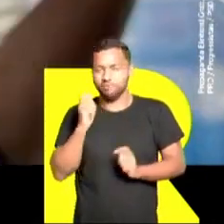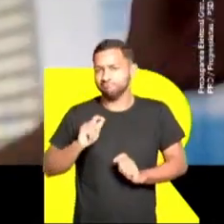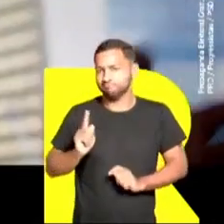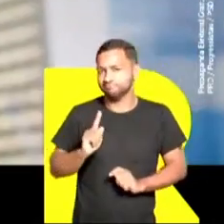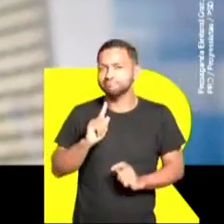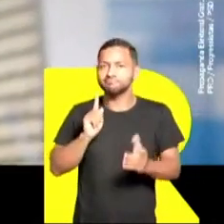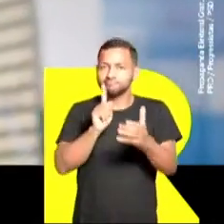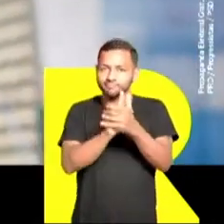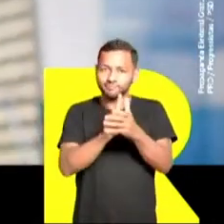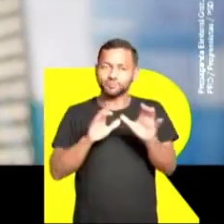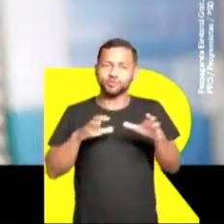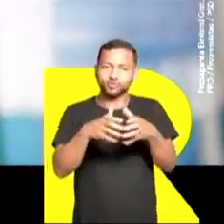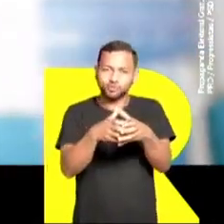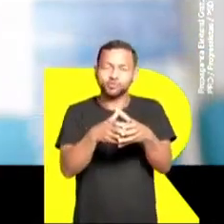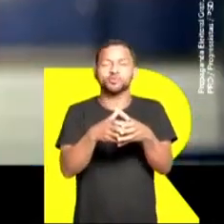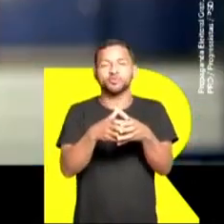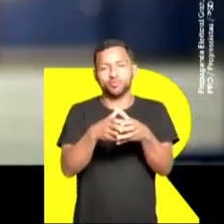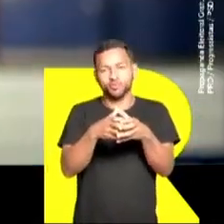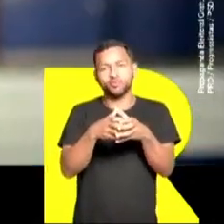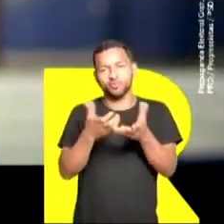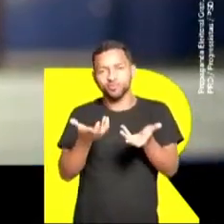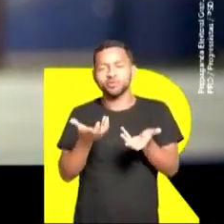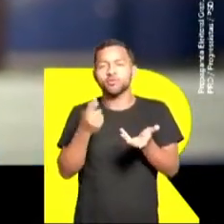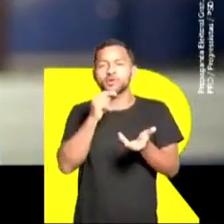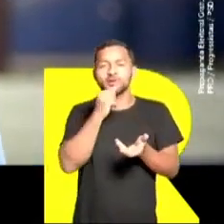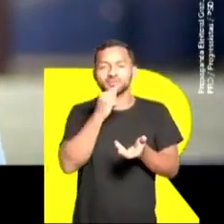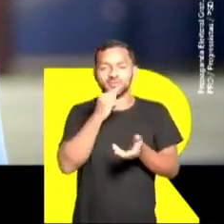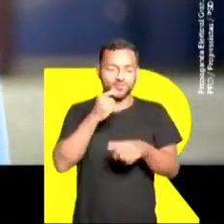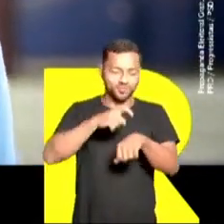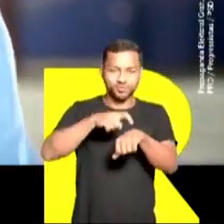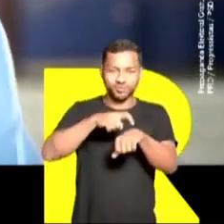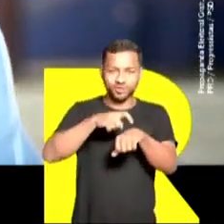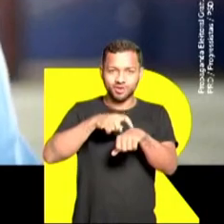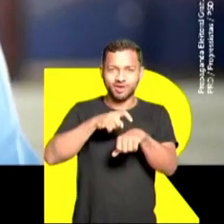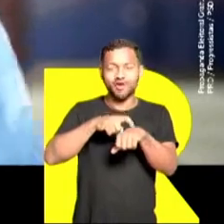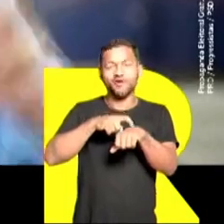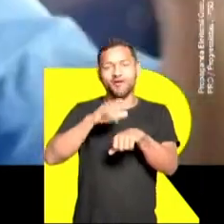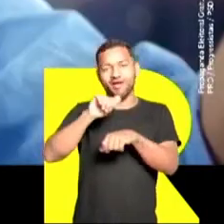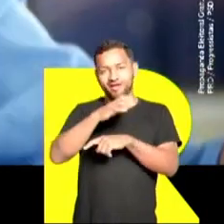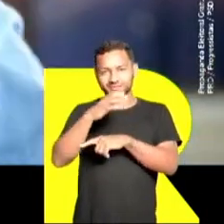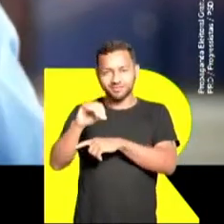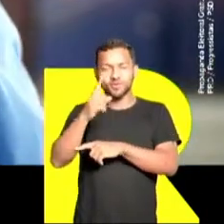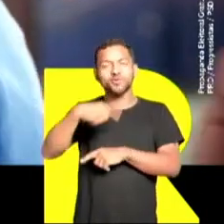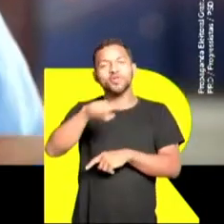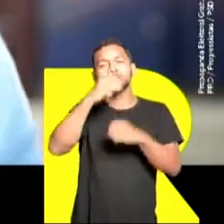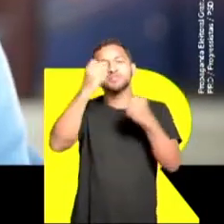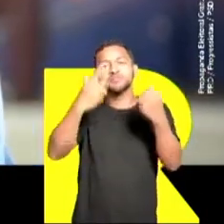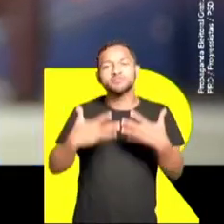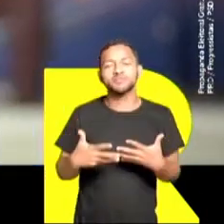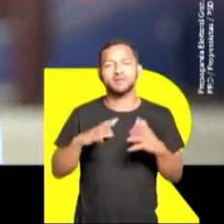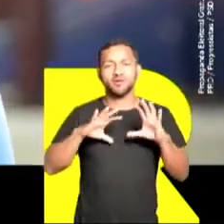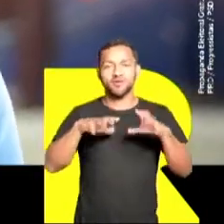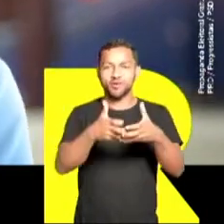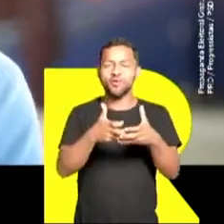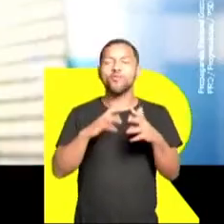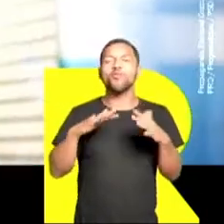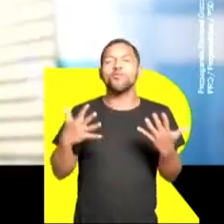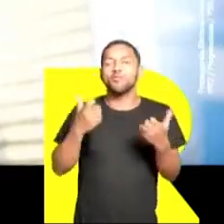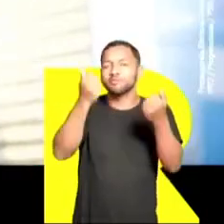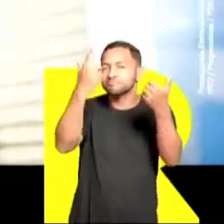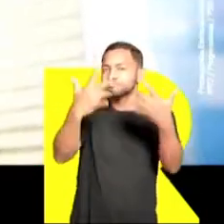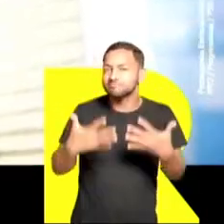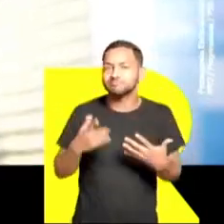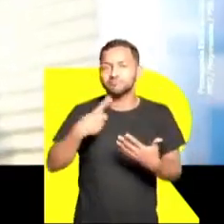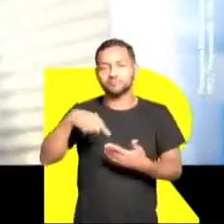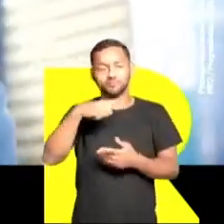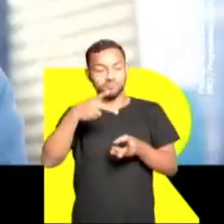comunidade do bairro. Você está num jornal, jornal Hora de Ação, você está falando da sua comunidade. E quando você fala da comunidade, você